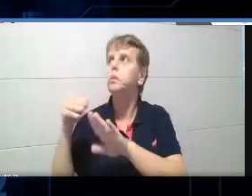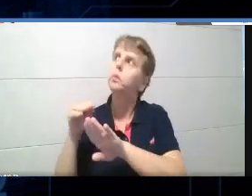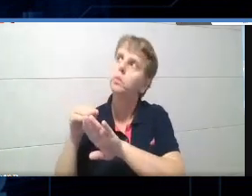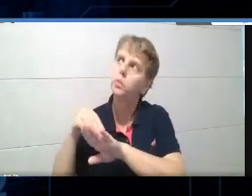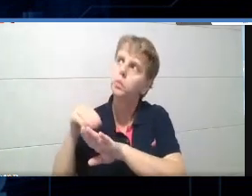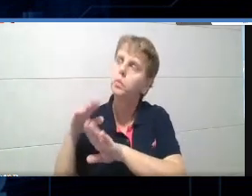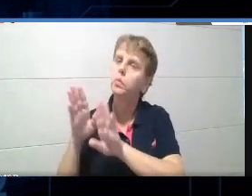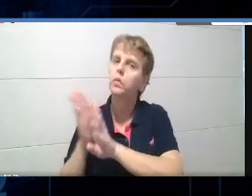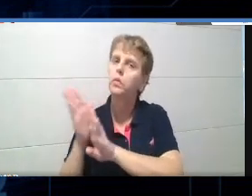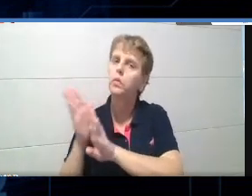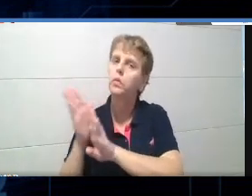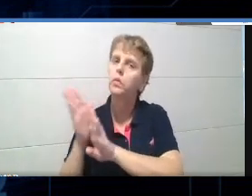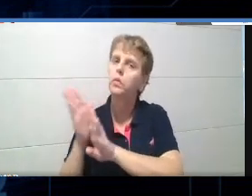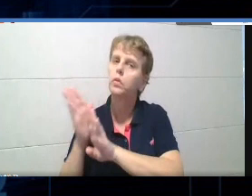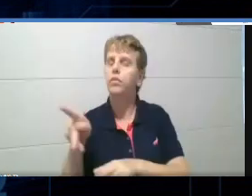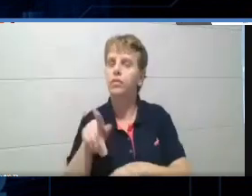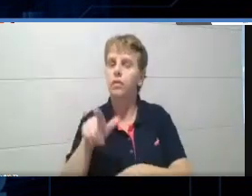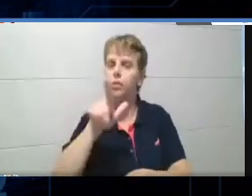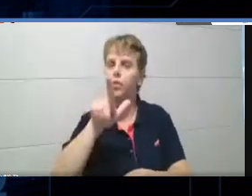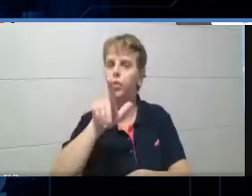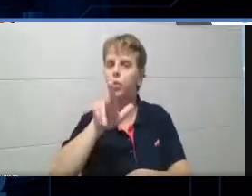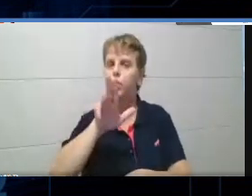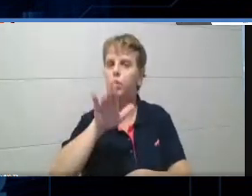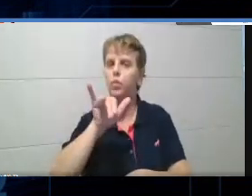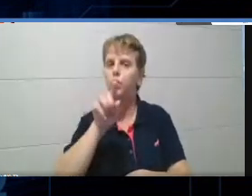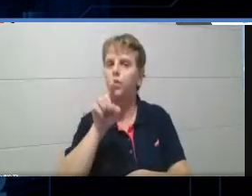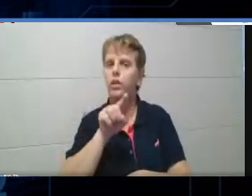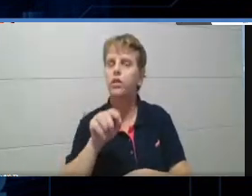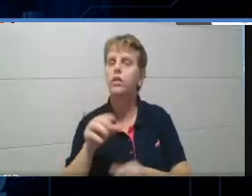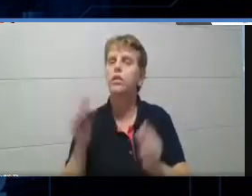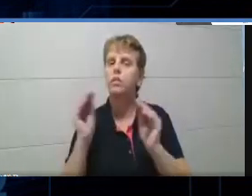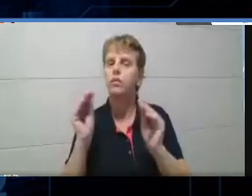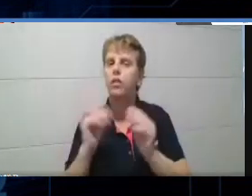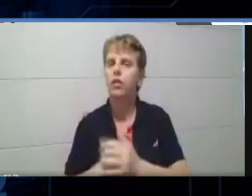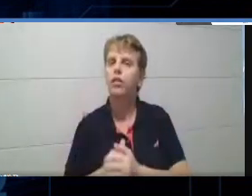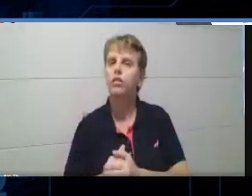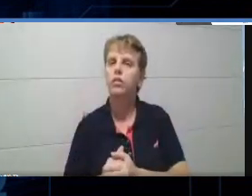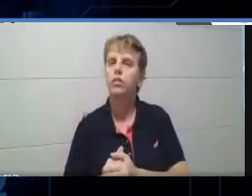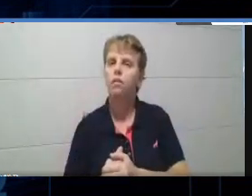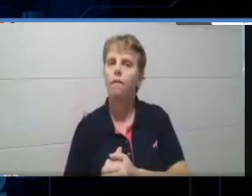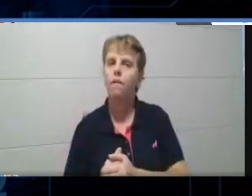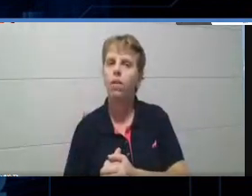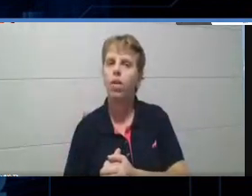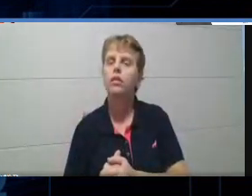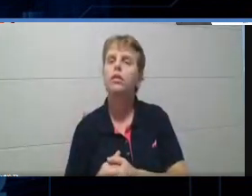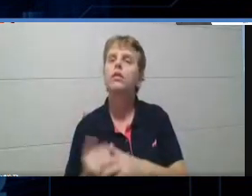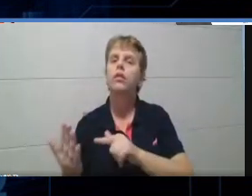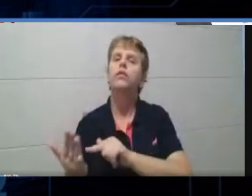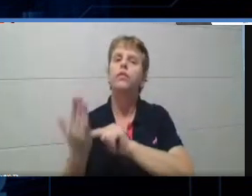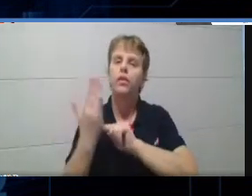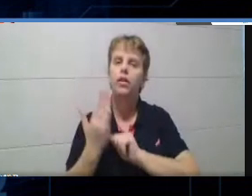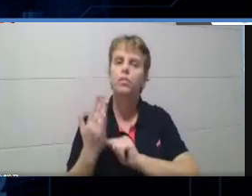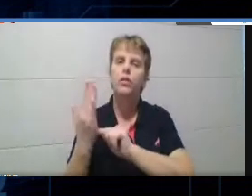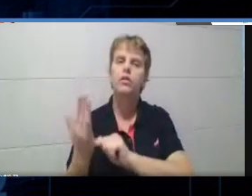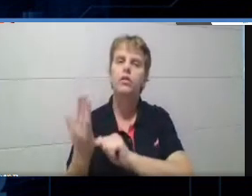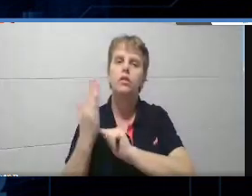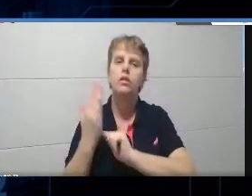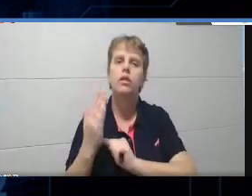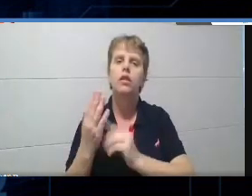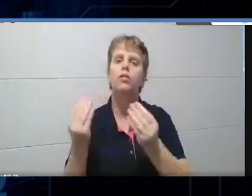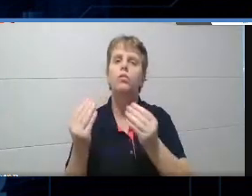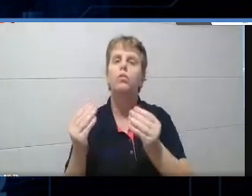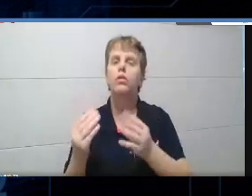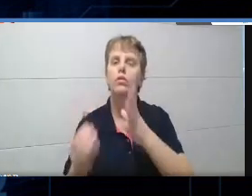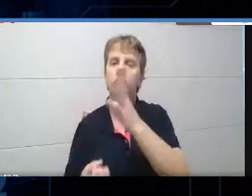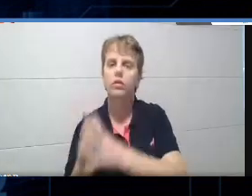o professor Luiz vai trazer, né? sobre a questão do quiz, ele vai fazer um, vai mostrar pra gente muito tranquilamente como fazer um quiz nesse momento,